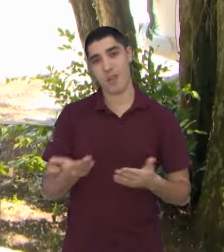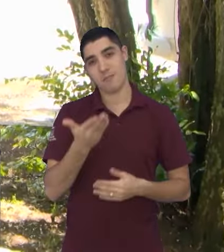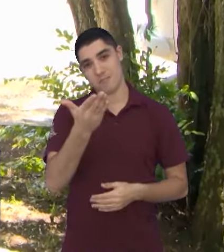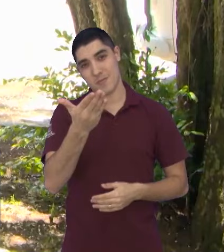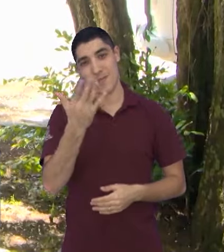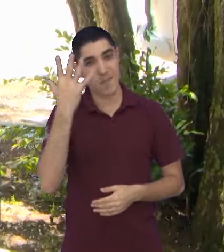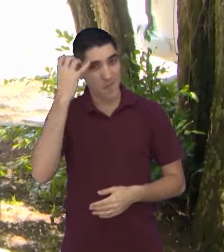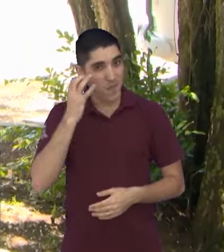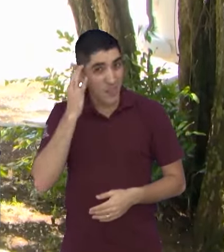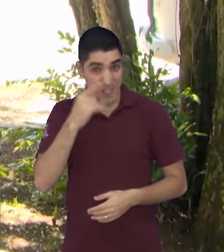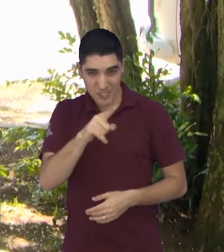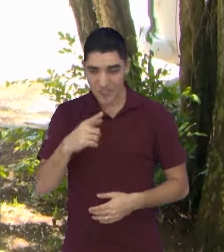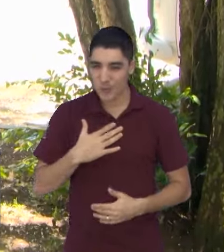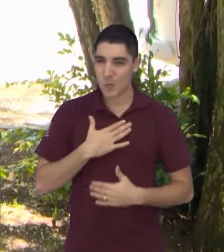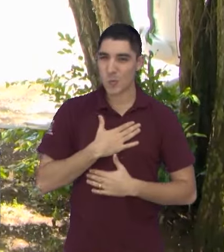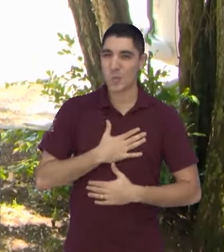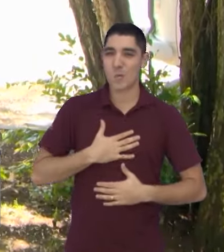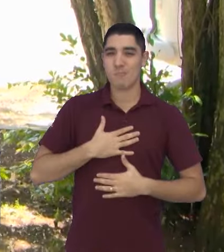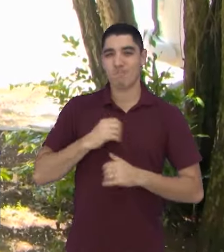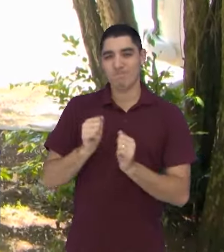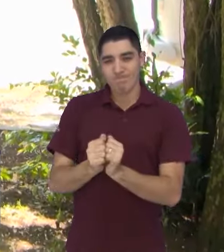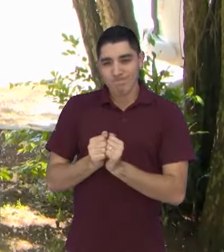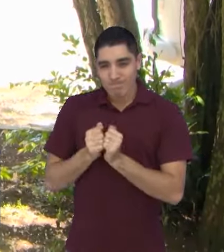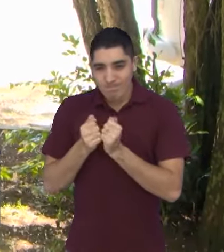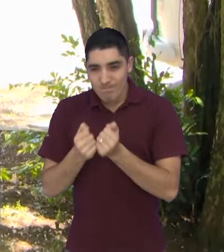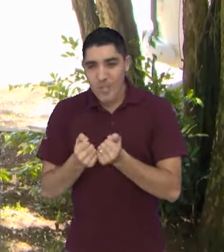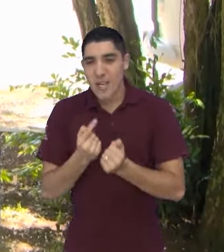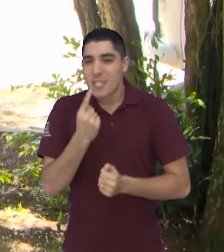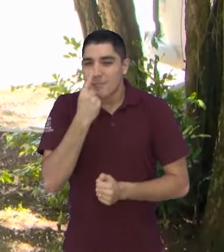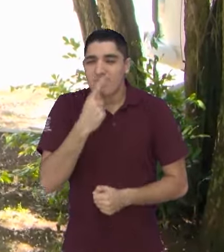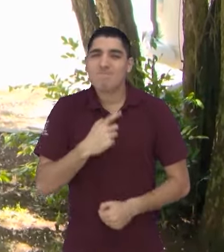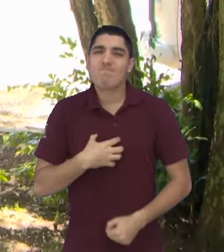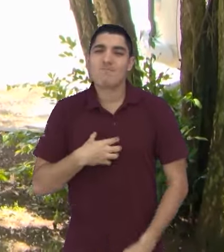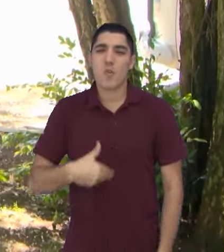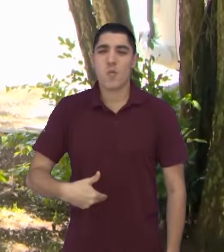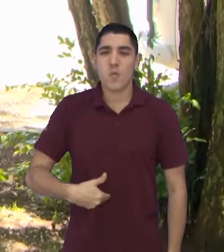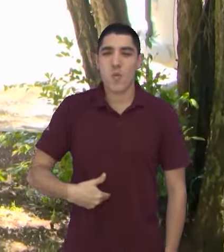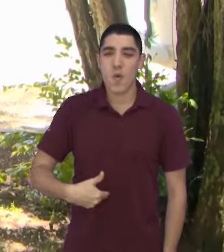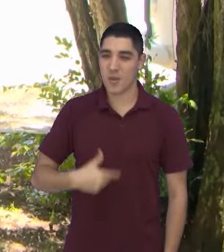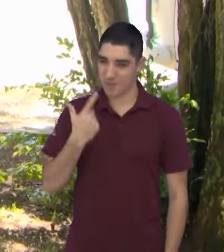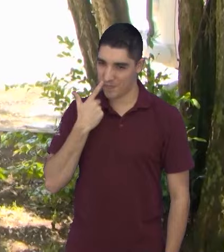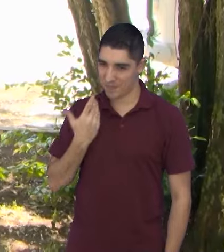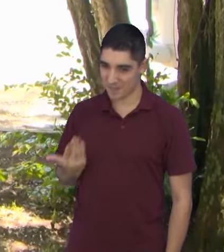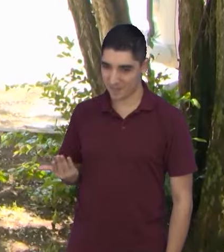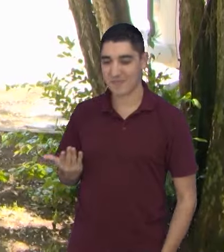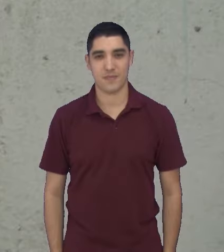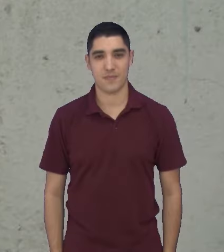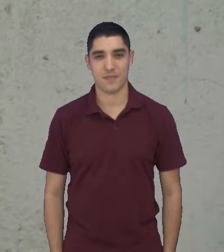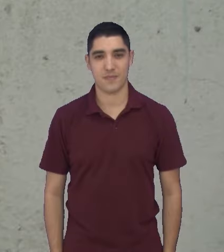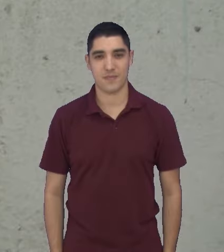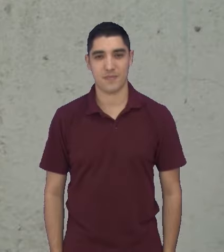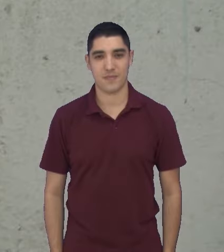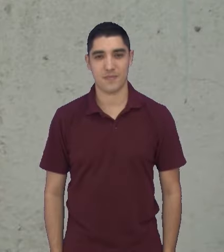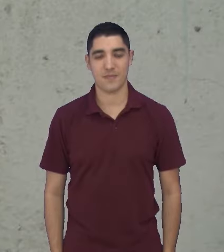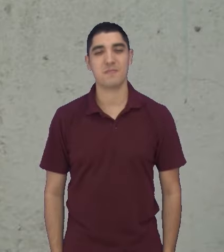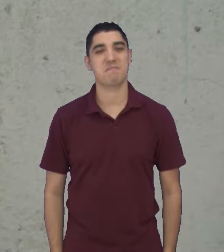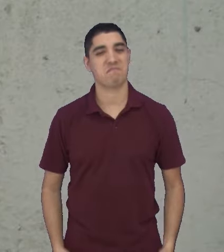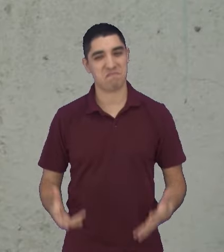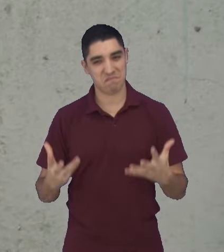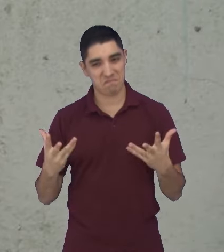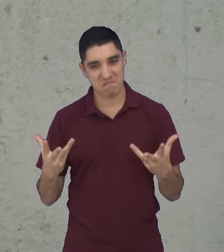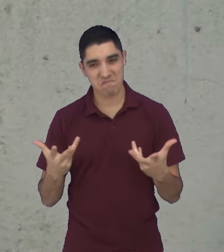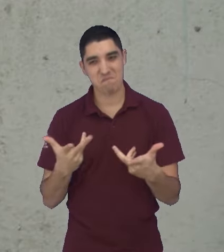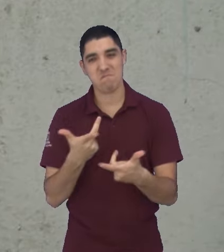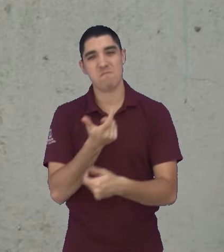fortes, né? Para quem gosta de pão, para quem está com aquela fominha, voltamos com você no estúdio. Muito bom, Dani,